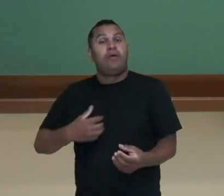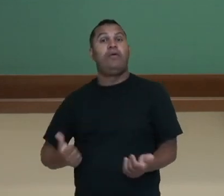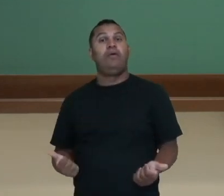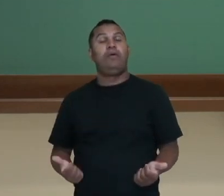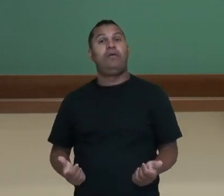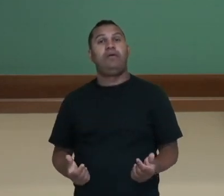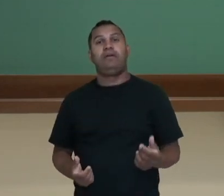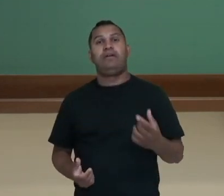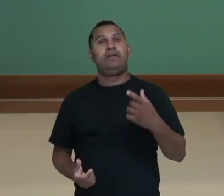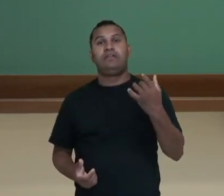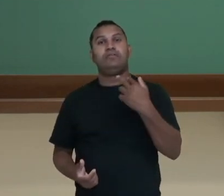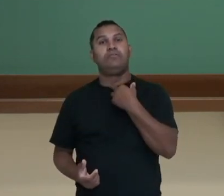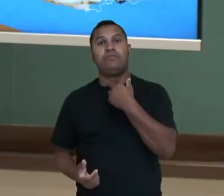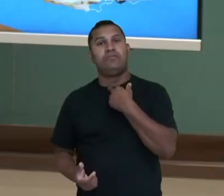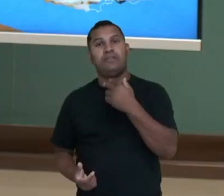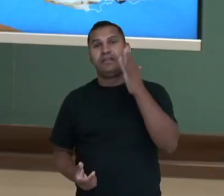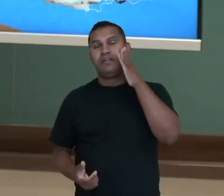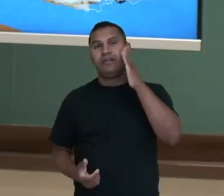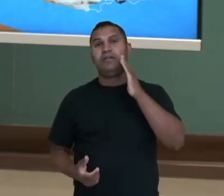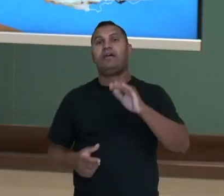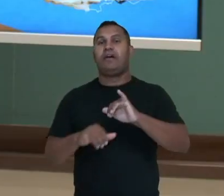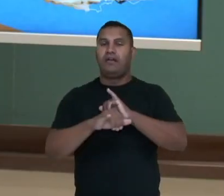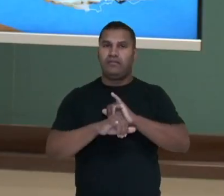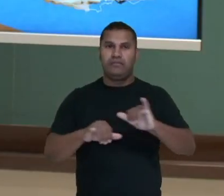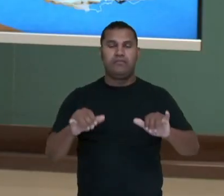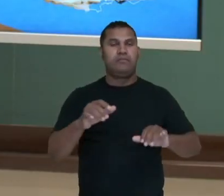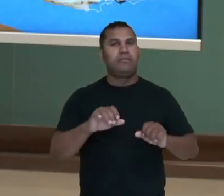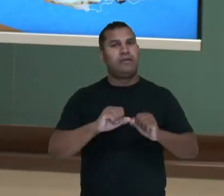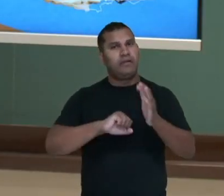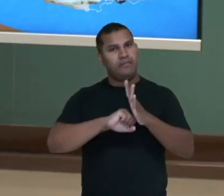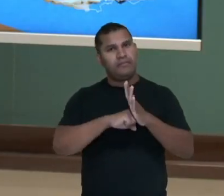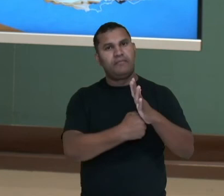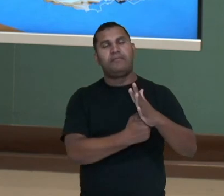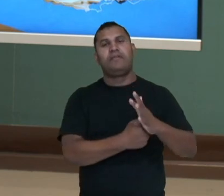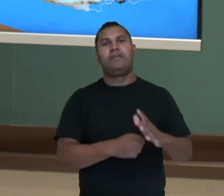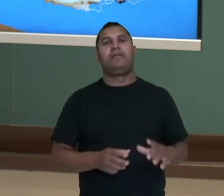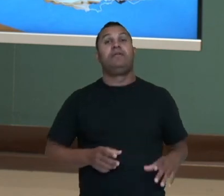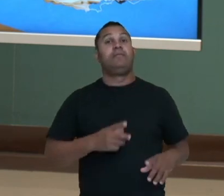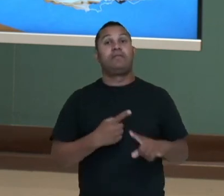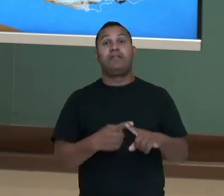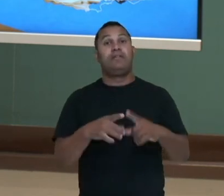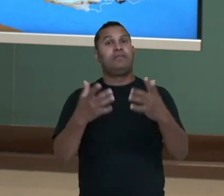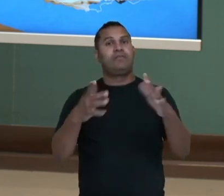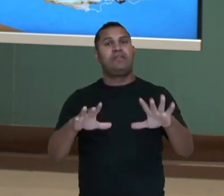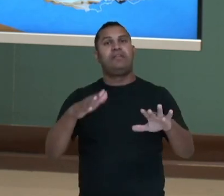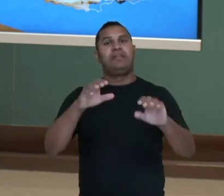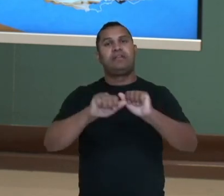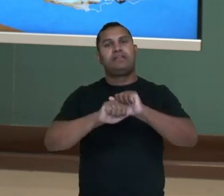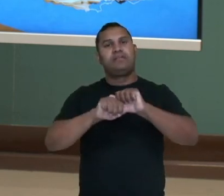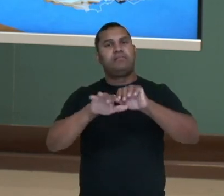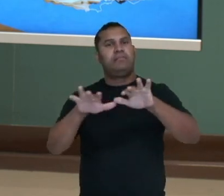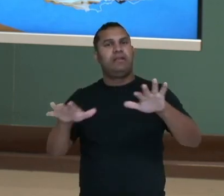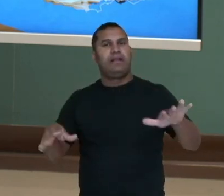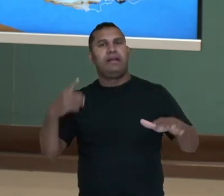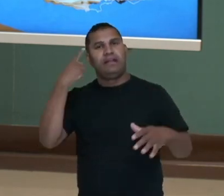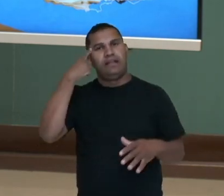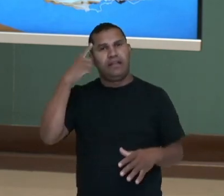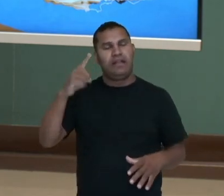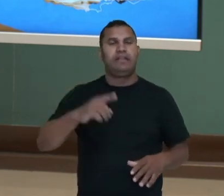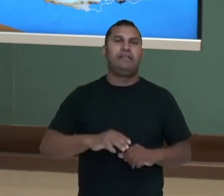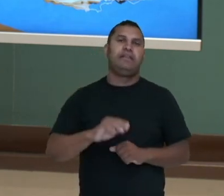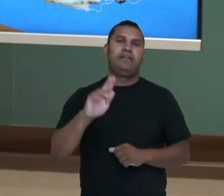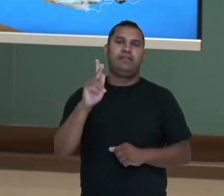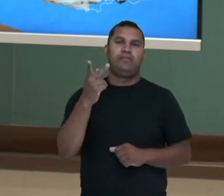negros escravizados. Galera, neste vídeo, nós falamos sobre a circulação das ideias iluministas na América, a